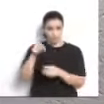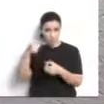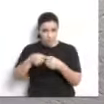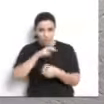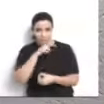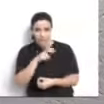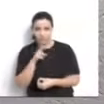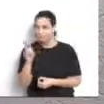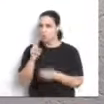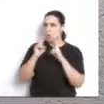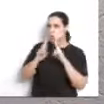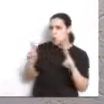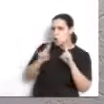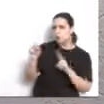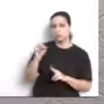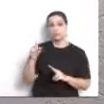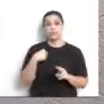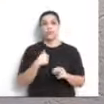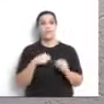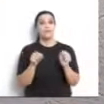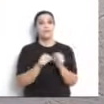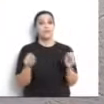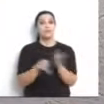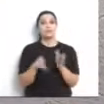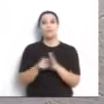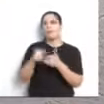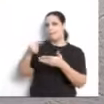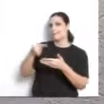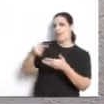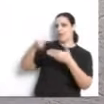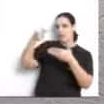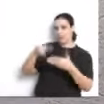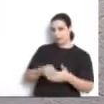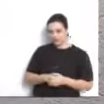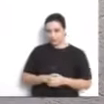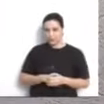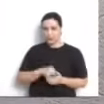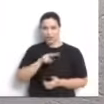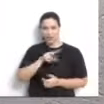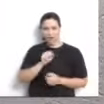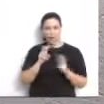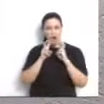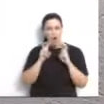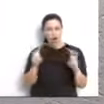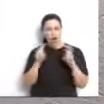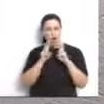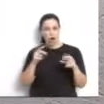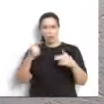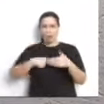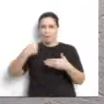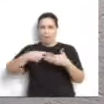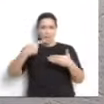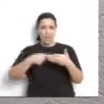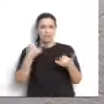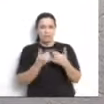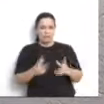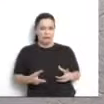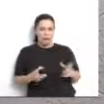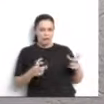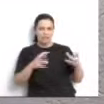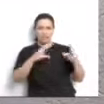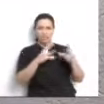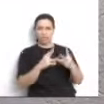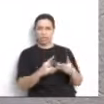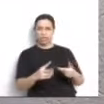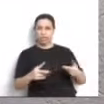Nosso governador não foi vaiado, quem foi vaiado foi o pedágio, esse maldito pedágio, esse câncer absoluto